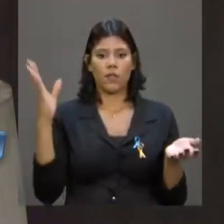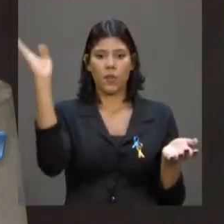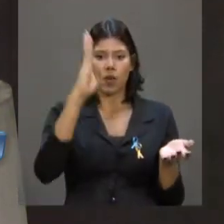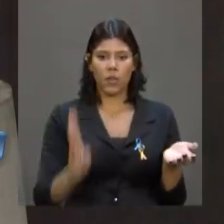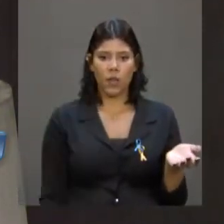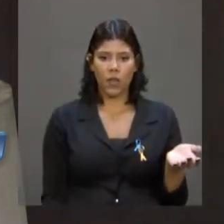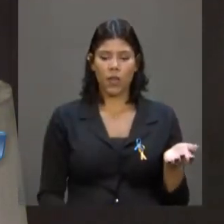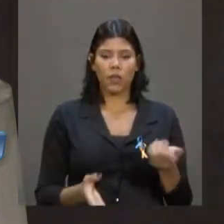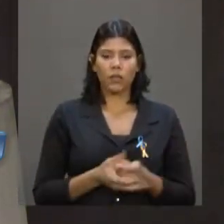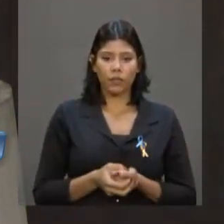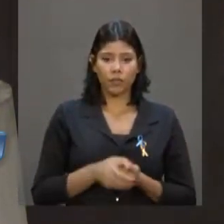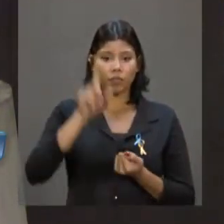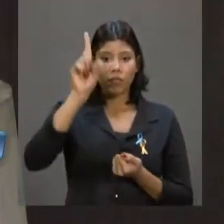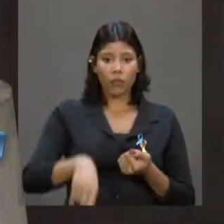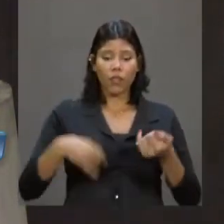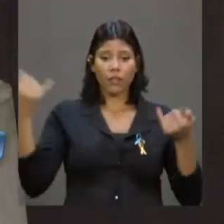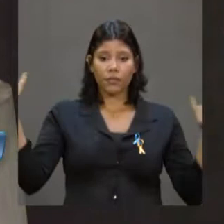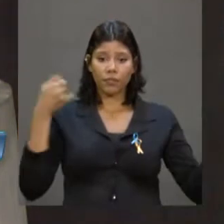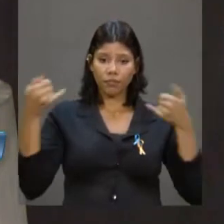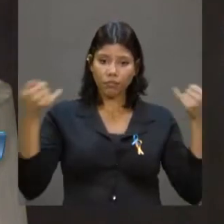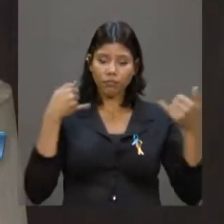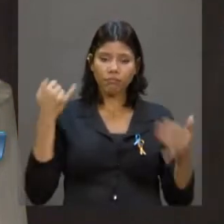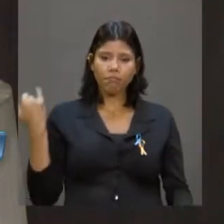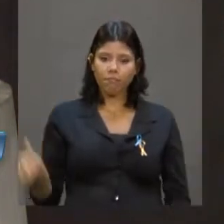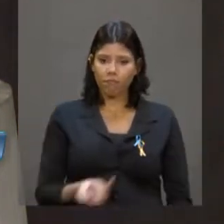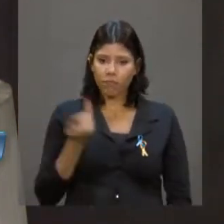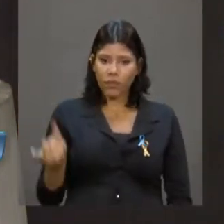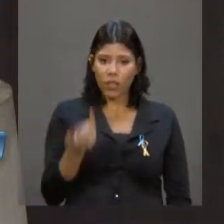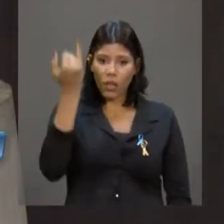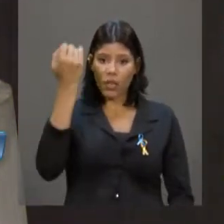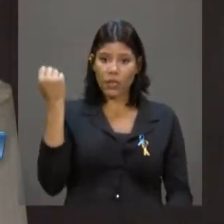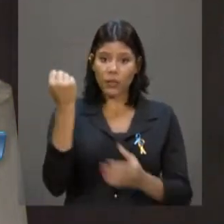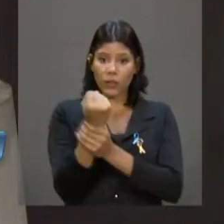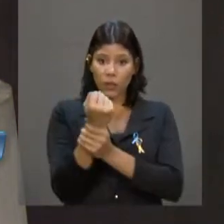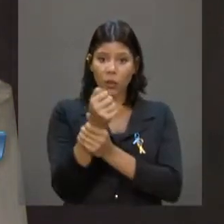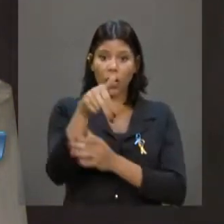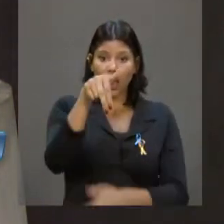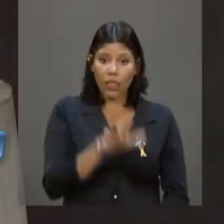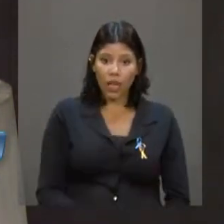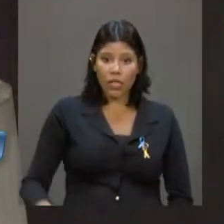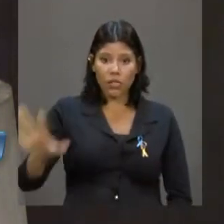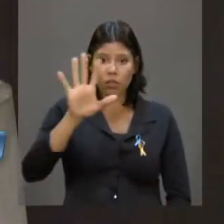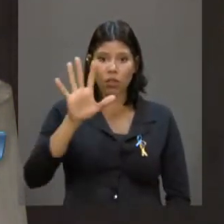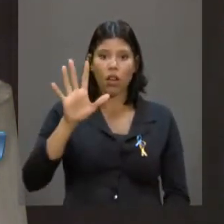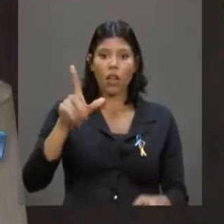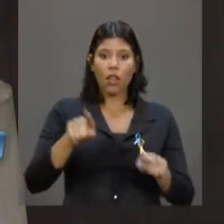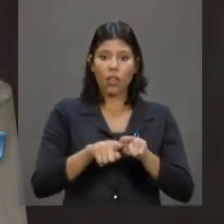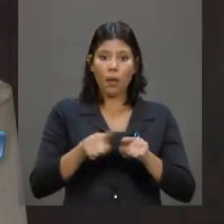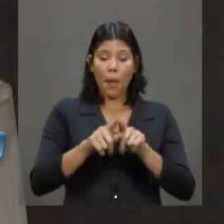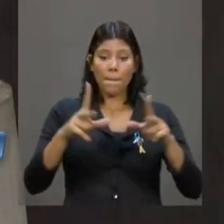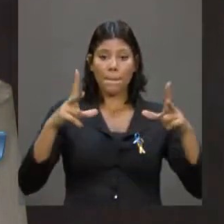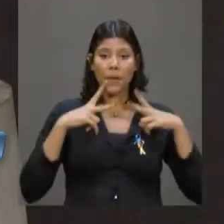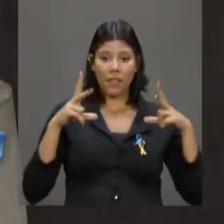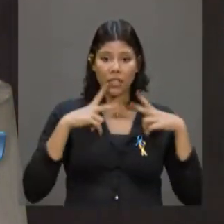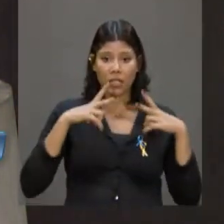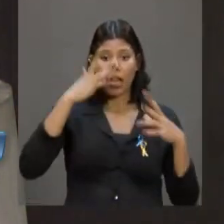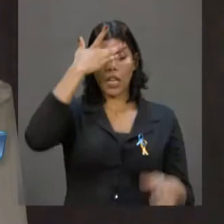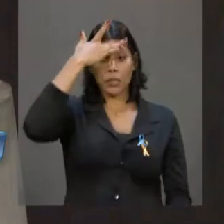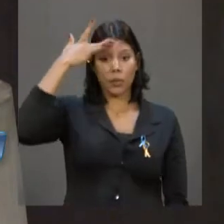Informações que são importantes para a segurança nacional, para a privacidade das pessoas,